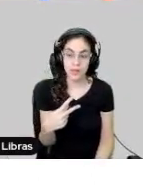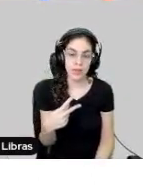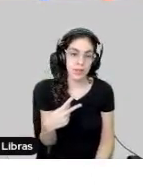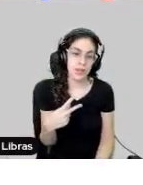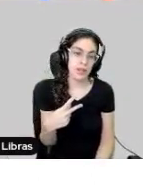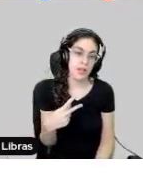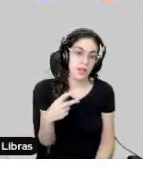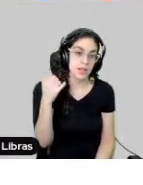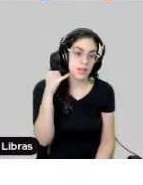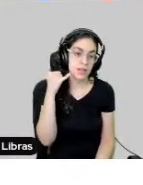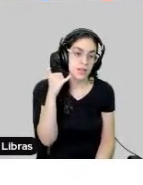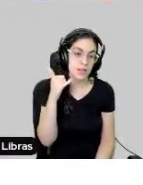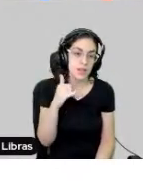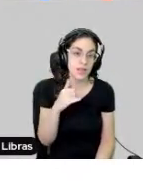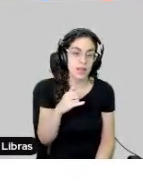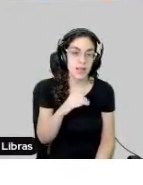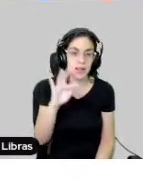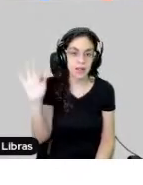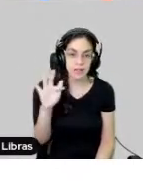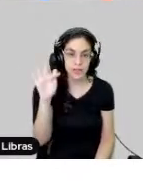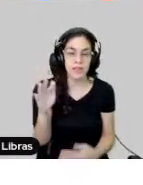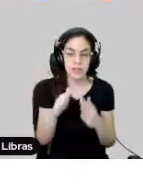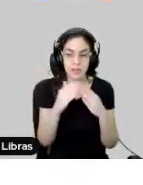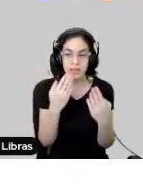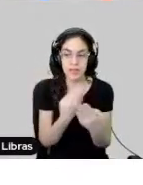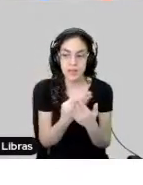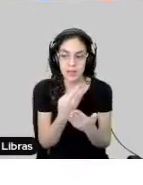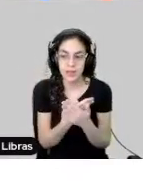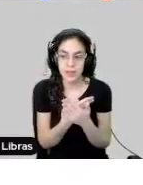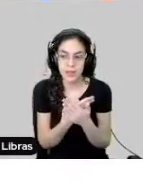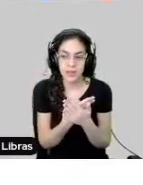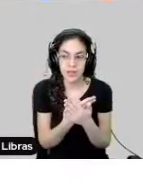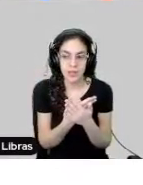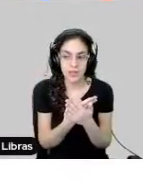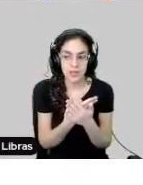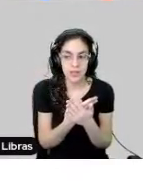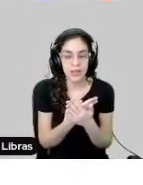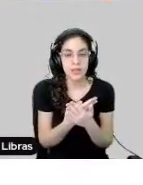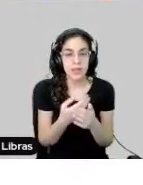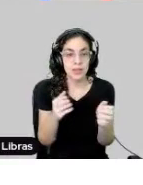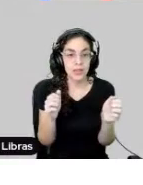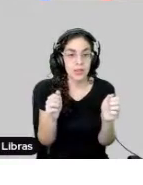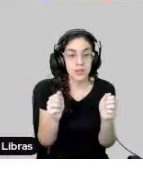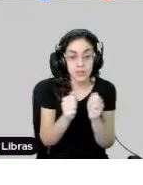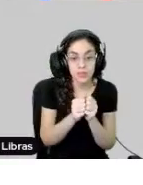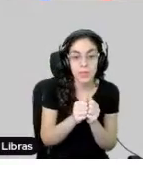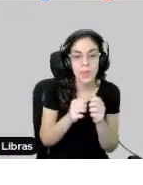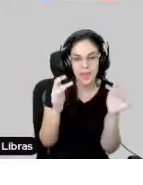celular da Uni9 para dar as aulas. E na sequência disso, também a ficou preocupado com a conectividade dos alunos, né?